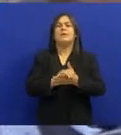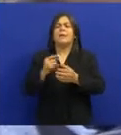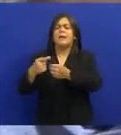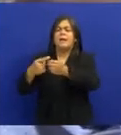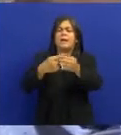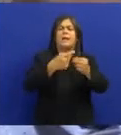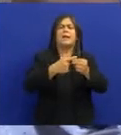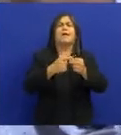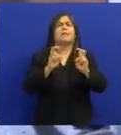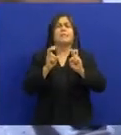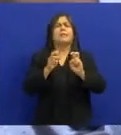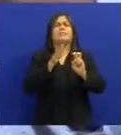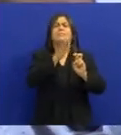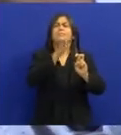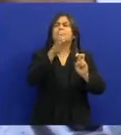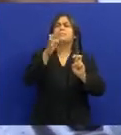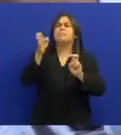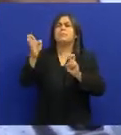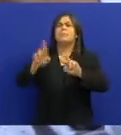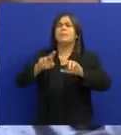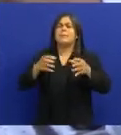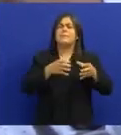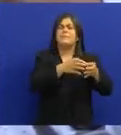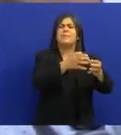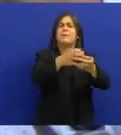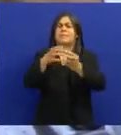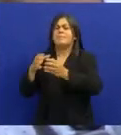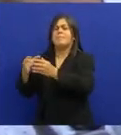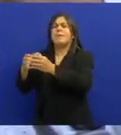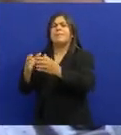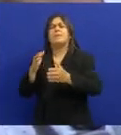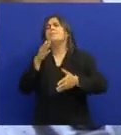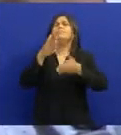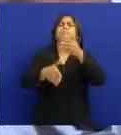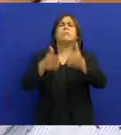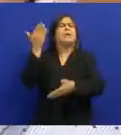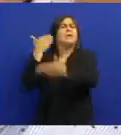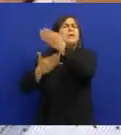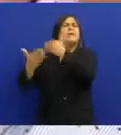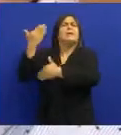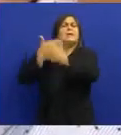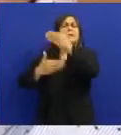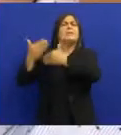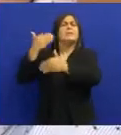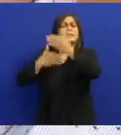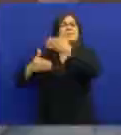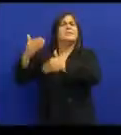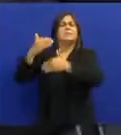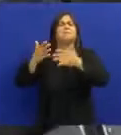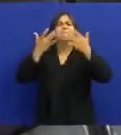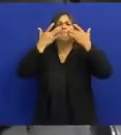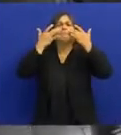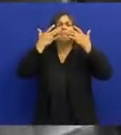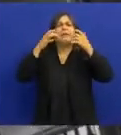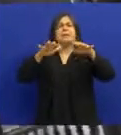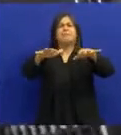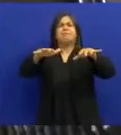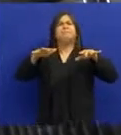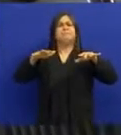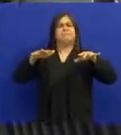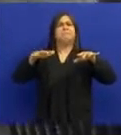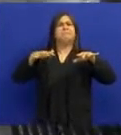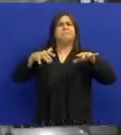pequenos regionais A agrupamentos eruditos Inclusive porque ele já tinha um teatro